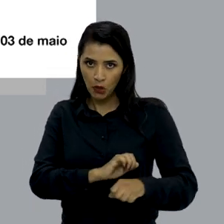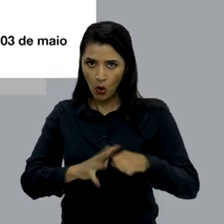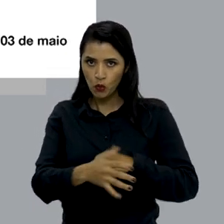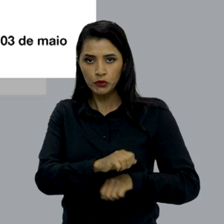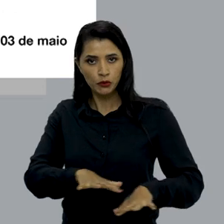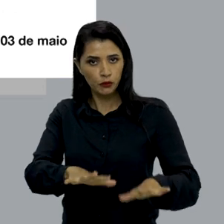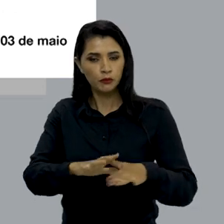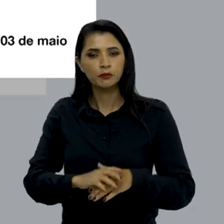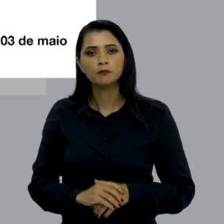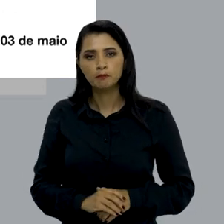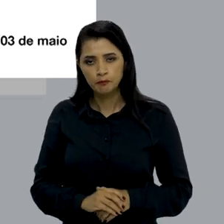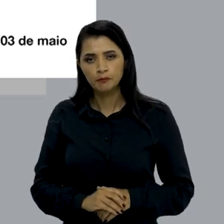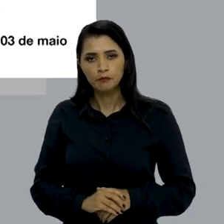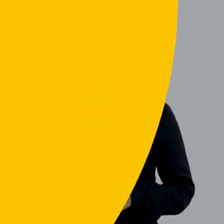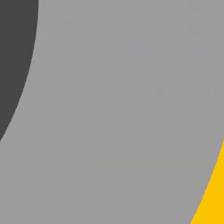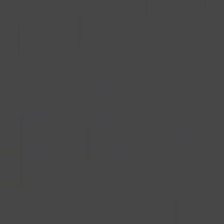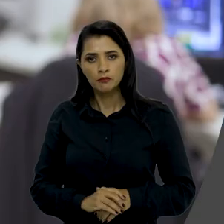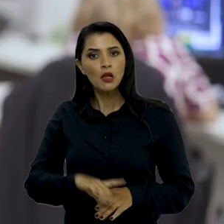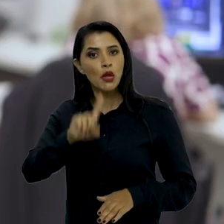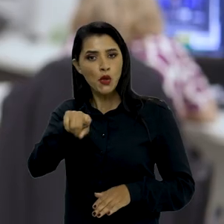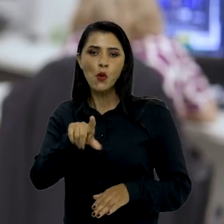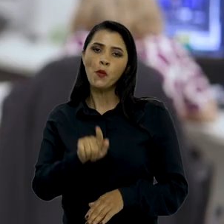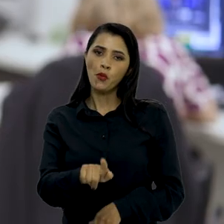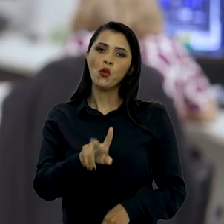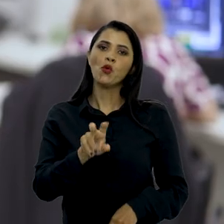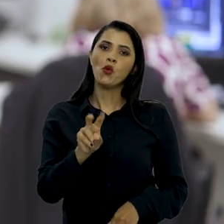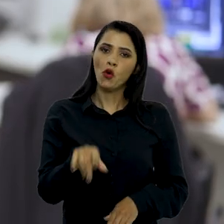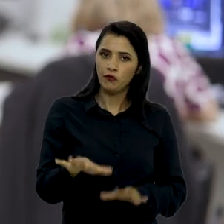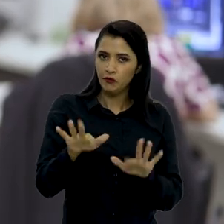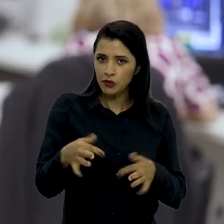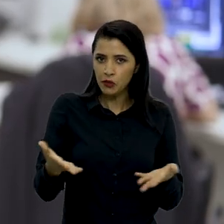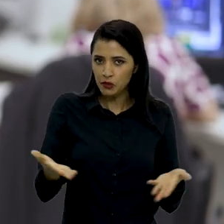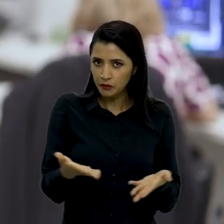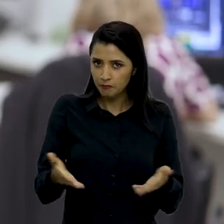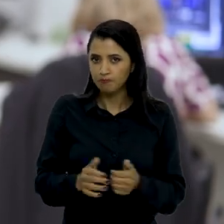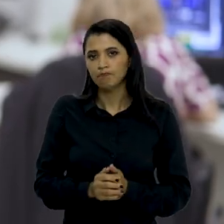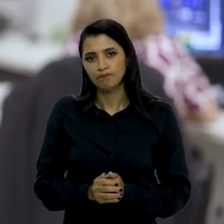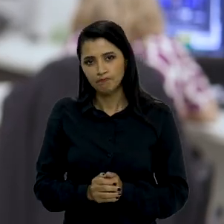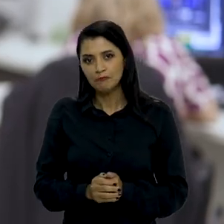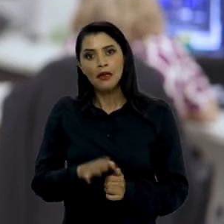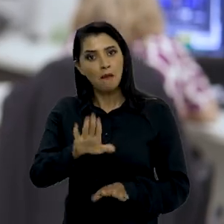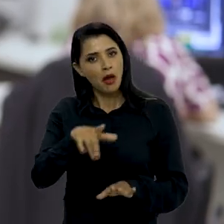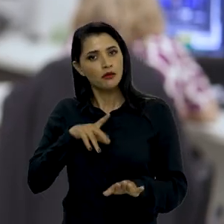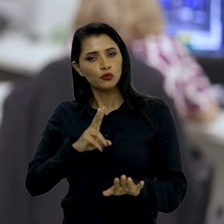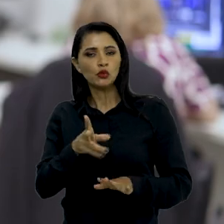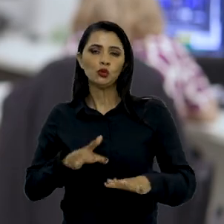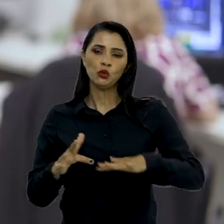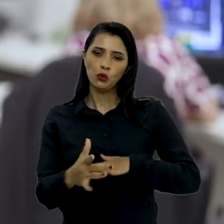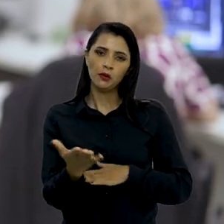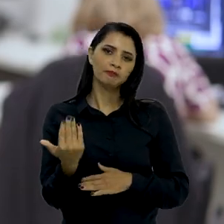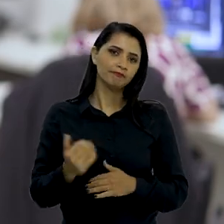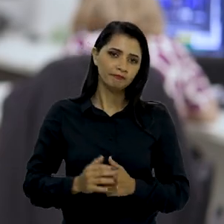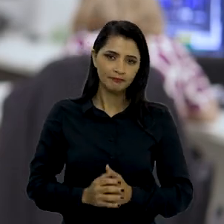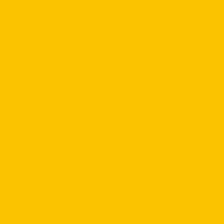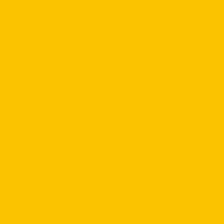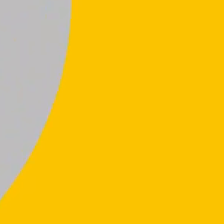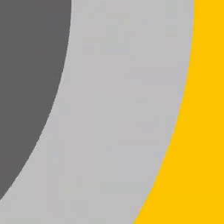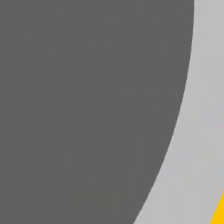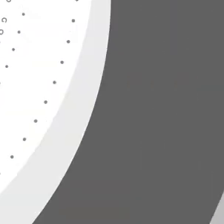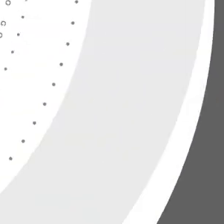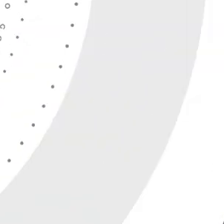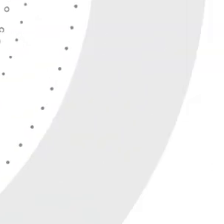vacinação contra a Covid-19. E o ponto gov de hoje fica por aqui. Sigam com a gente nas redes sociais.